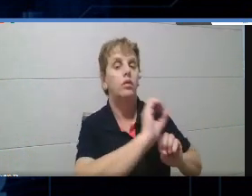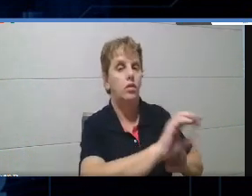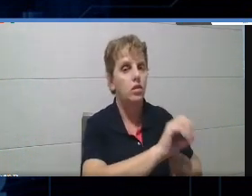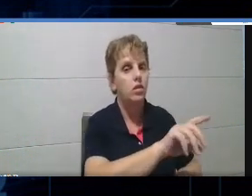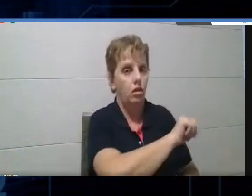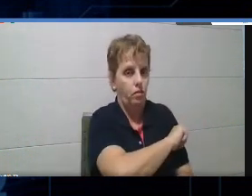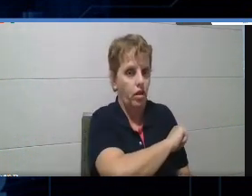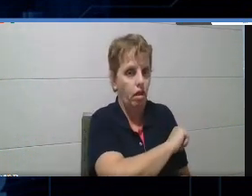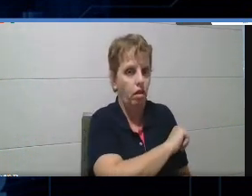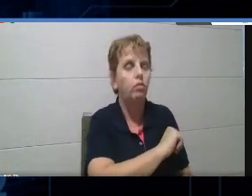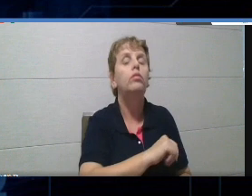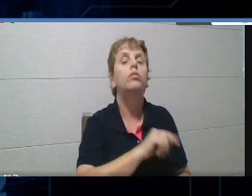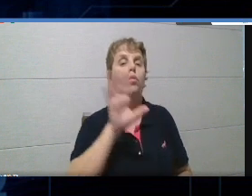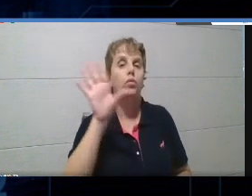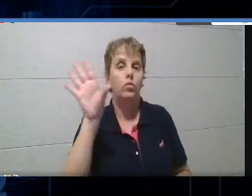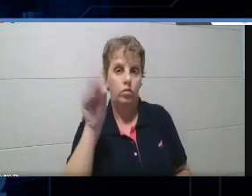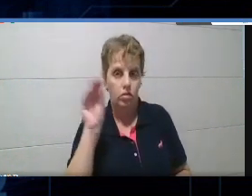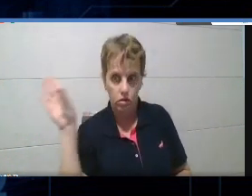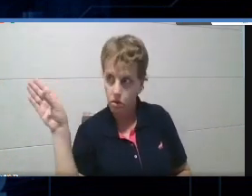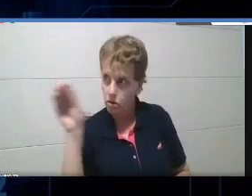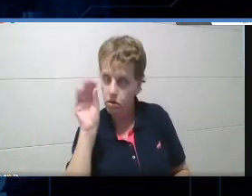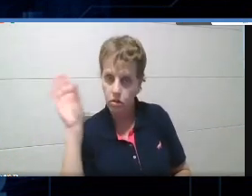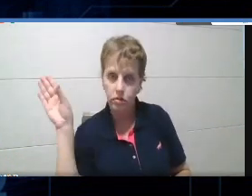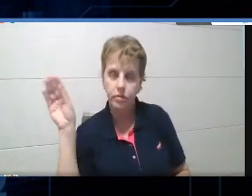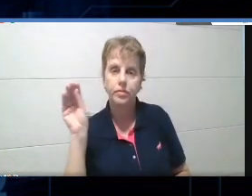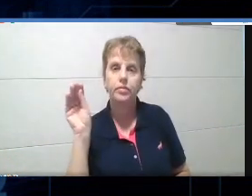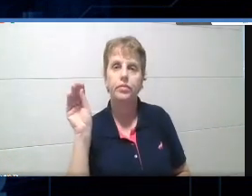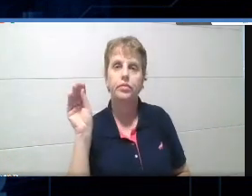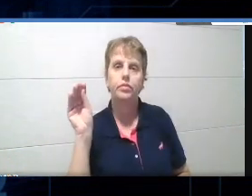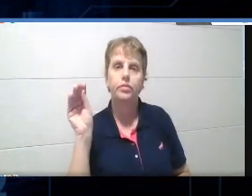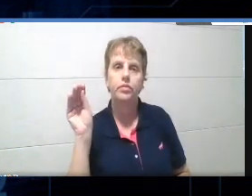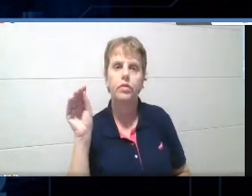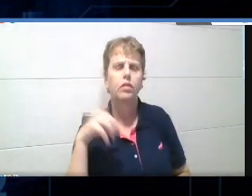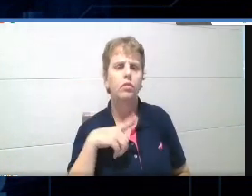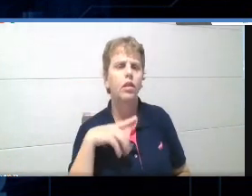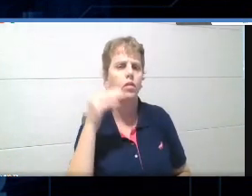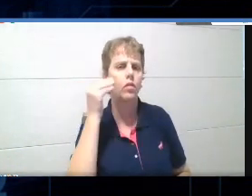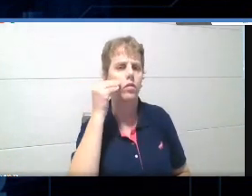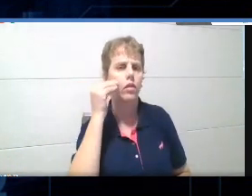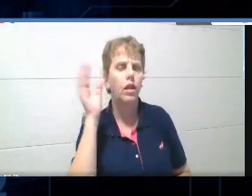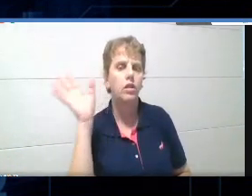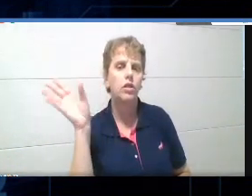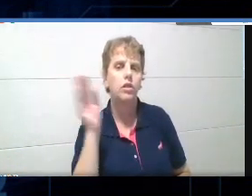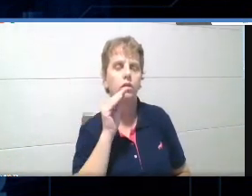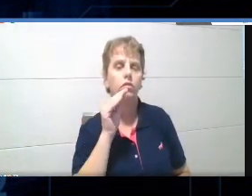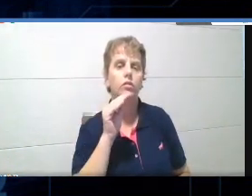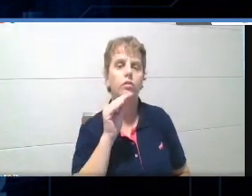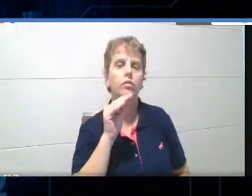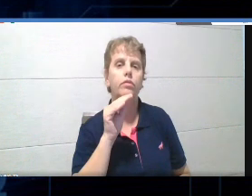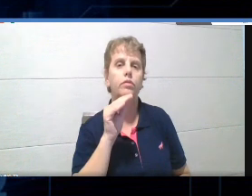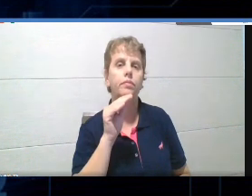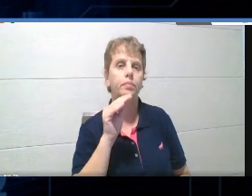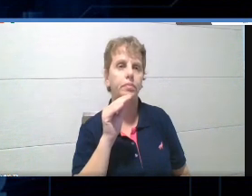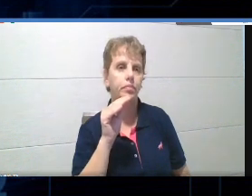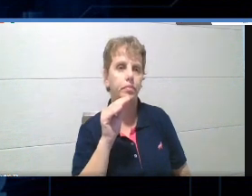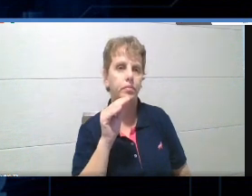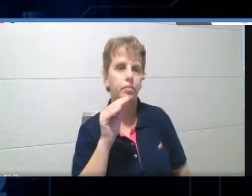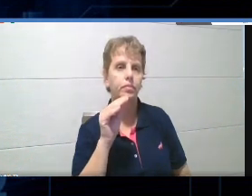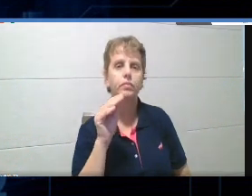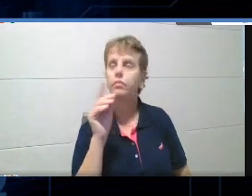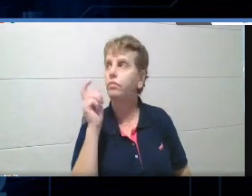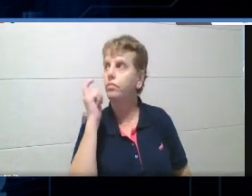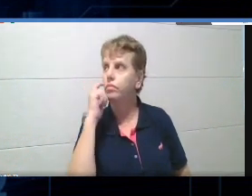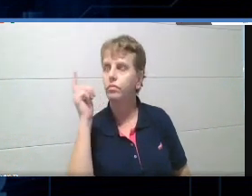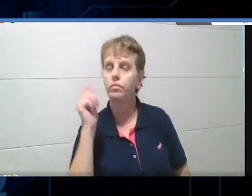quiz que você quer trabalhar. Vamos pegar um aqui. Eu tenho um teste aqui. Eu coloquei só três questões, se eu não me engano. Aqui.